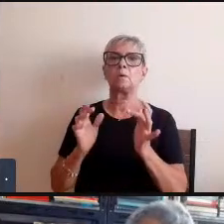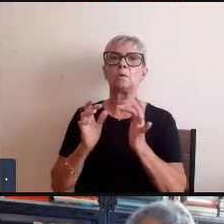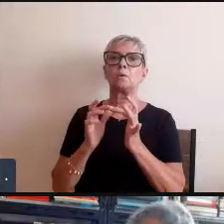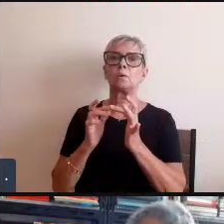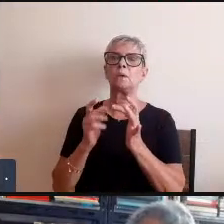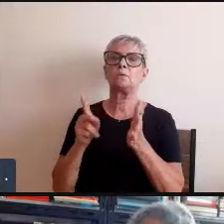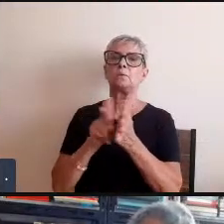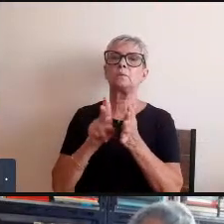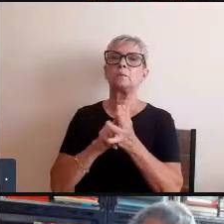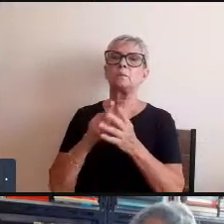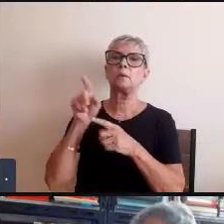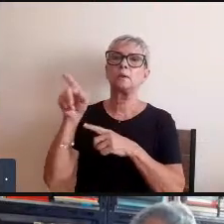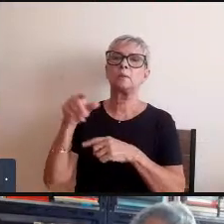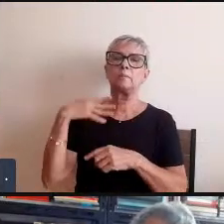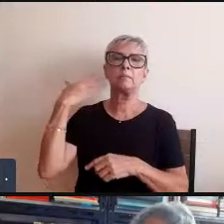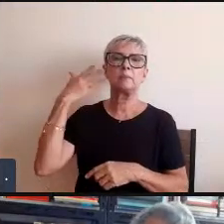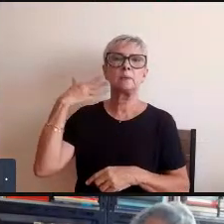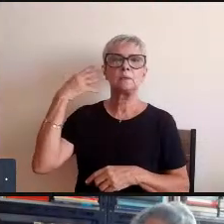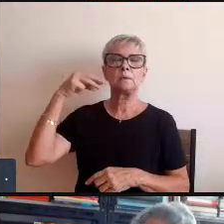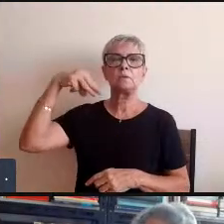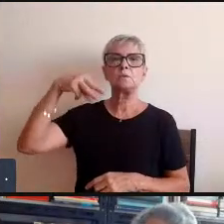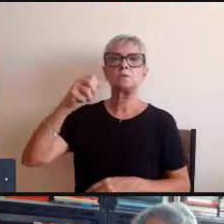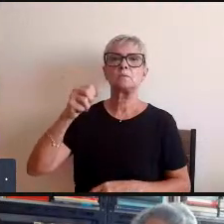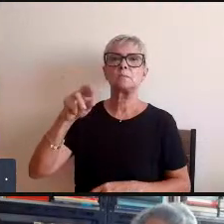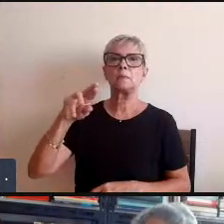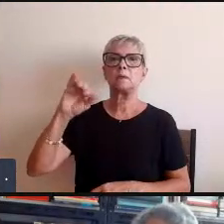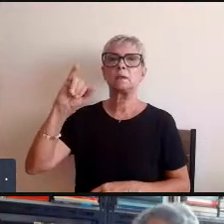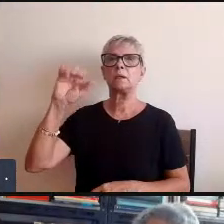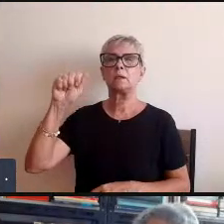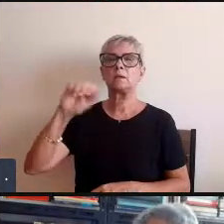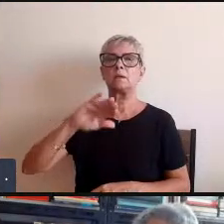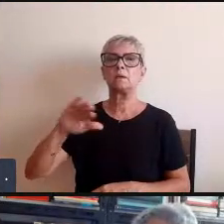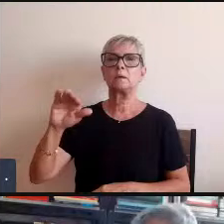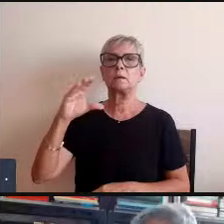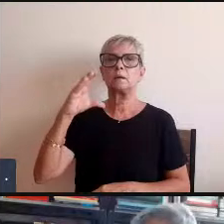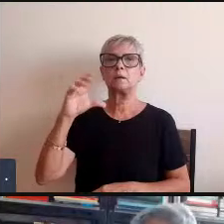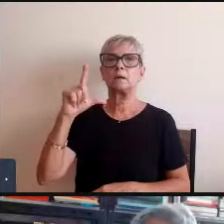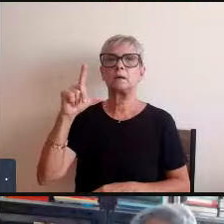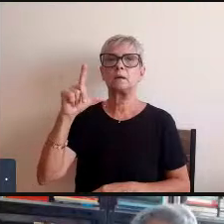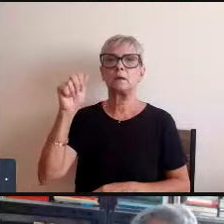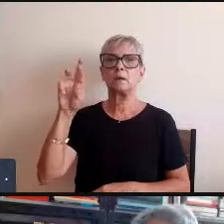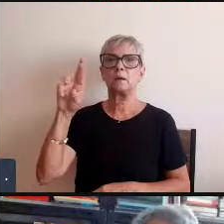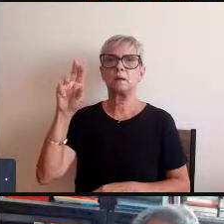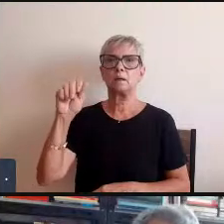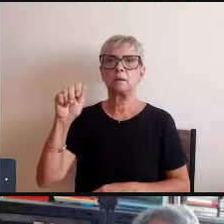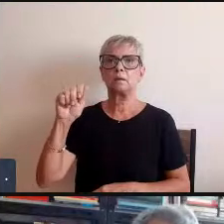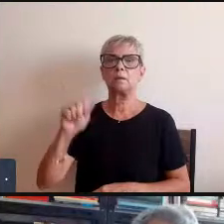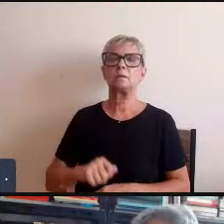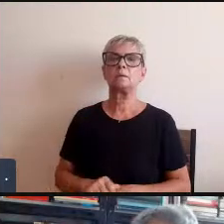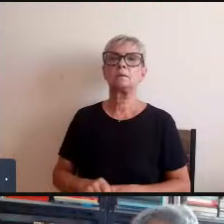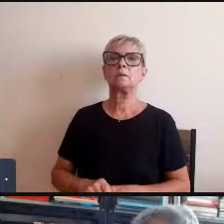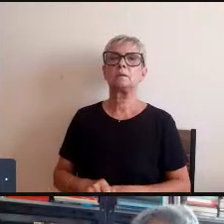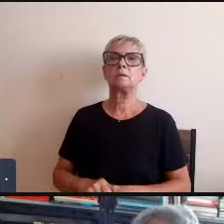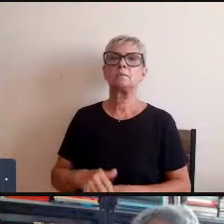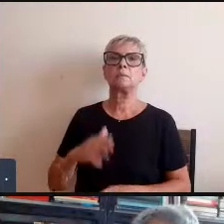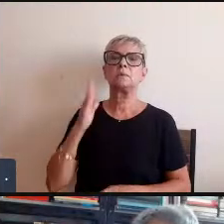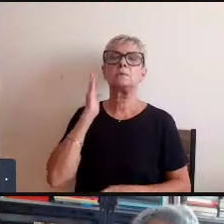entre em contato com a Maria Clara e assim para solver essa dúvida aí